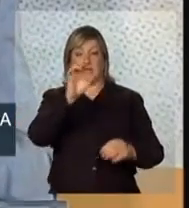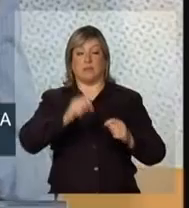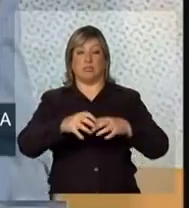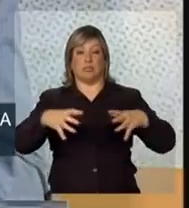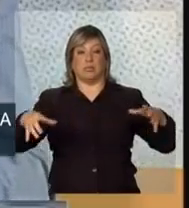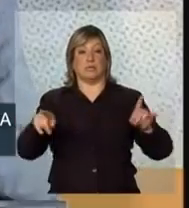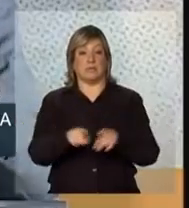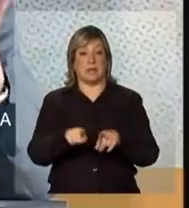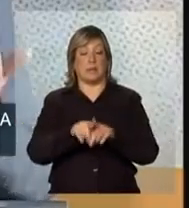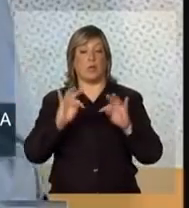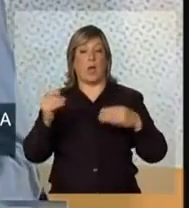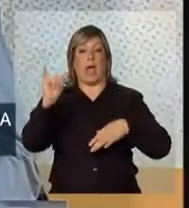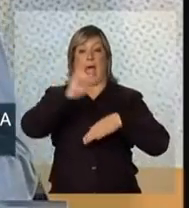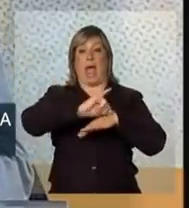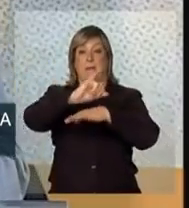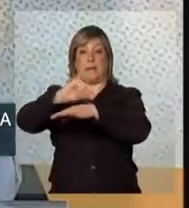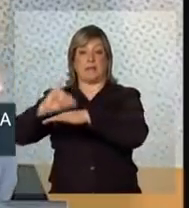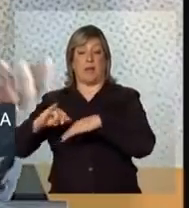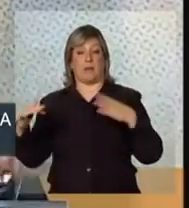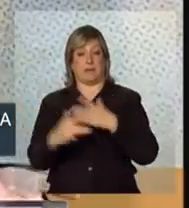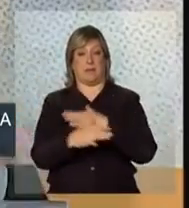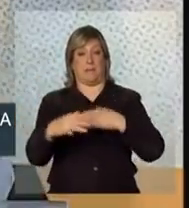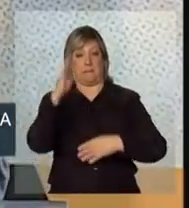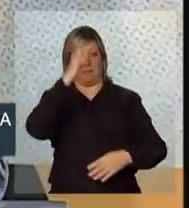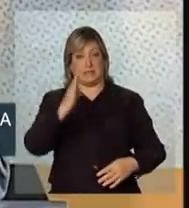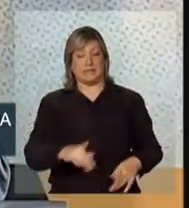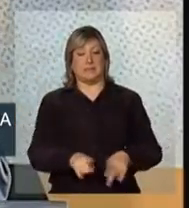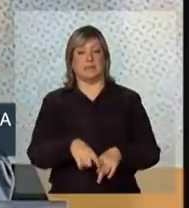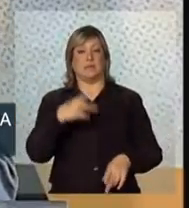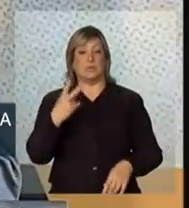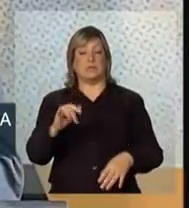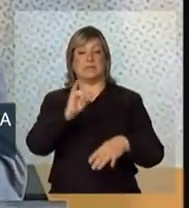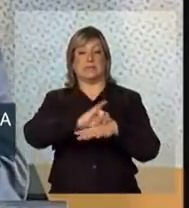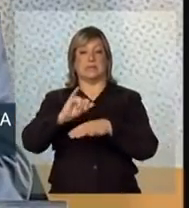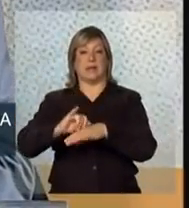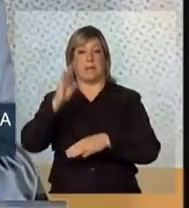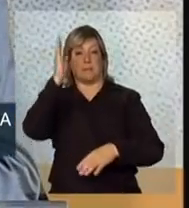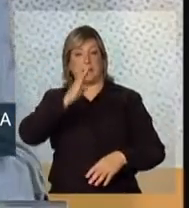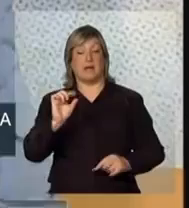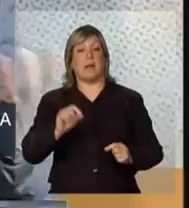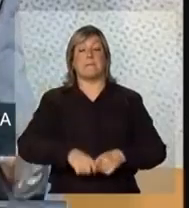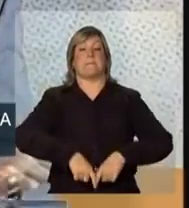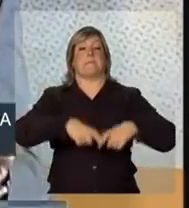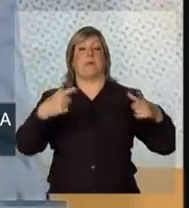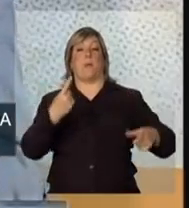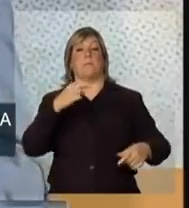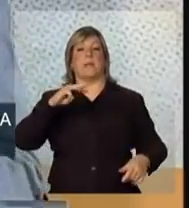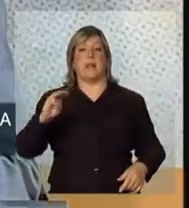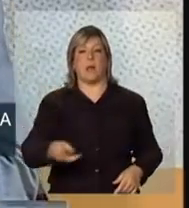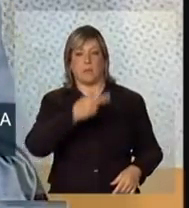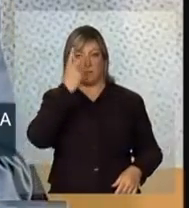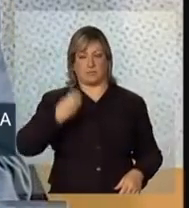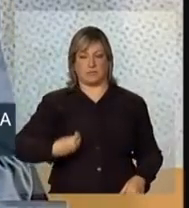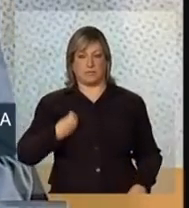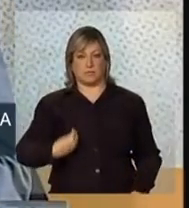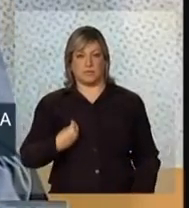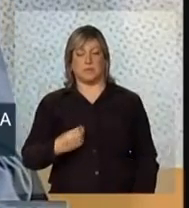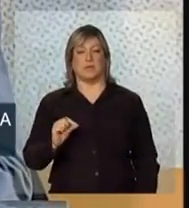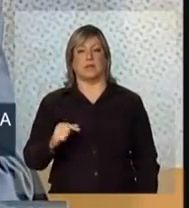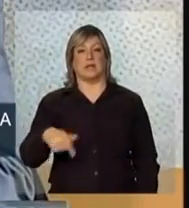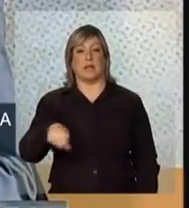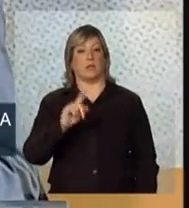também para todas as capitais brasileiras e para as duas cidades brasileiras que têm mais de um milhão de habitantes e que não são